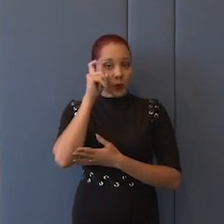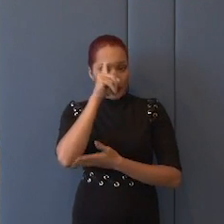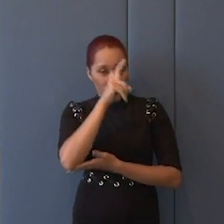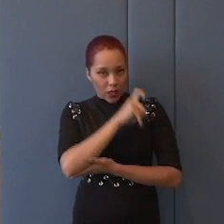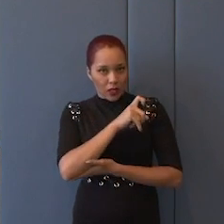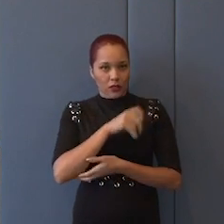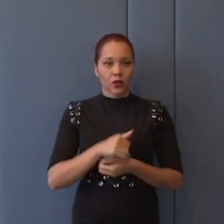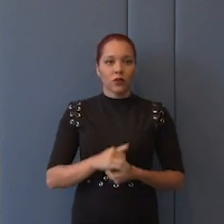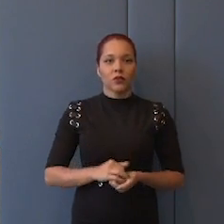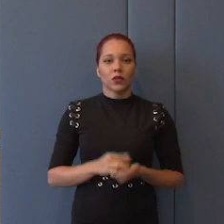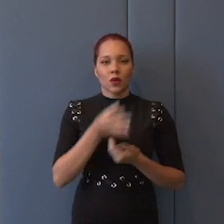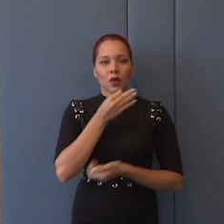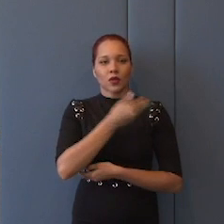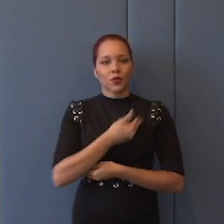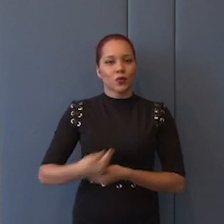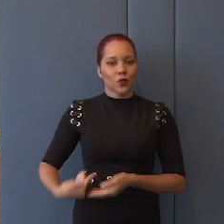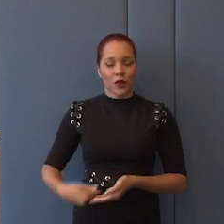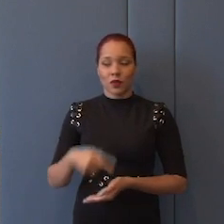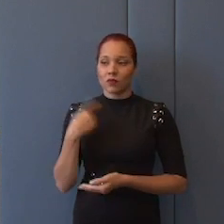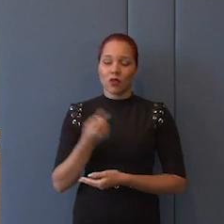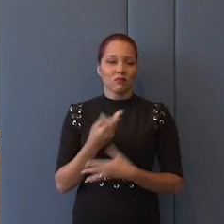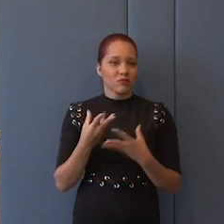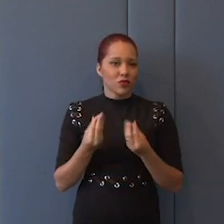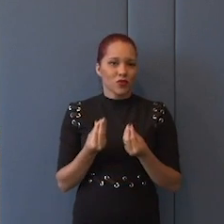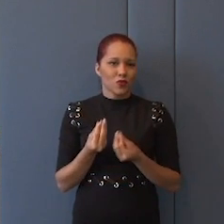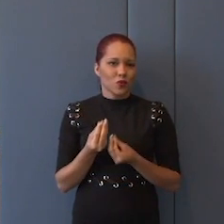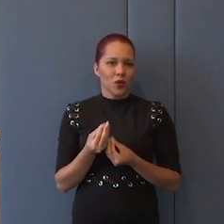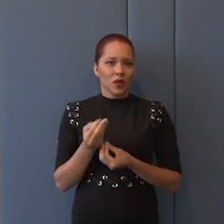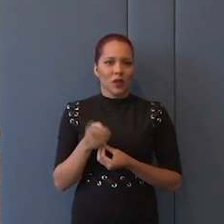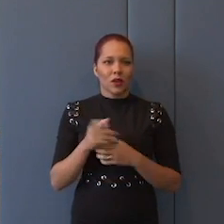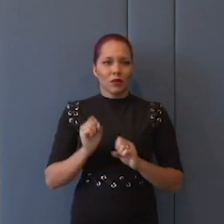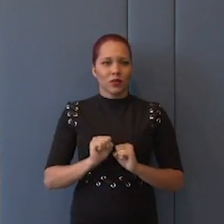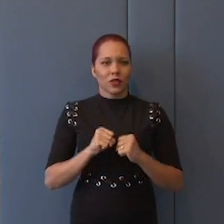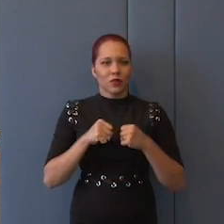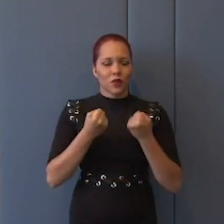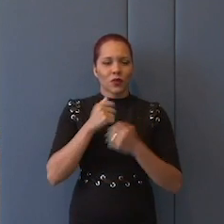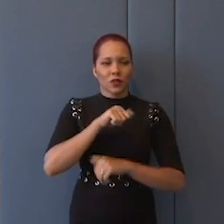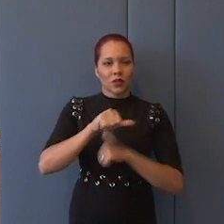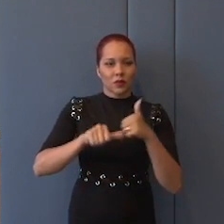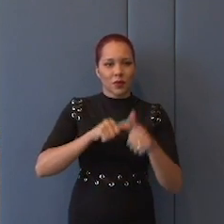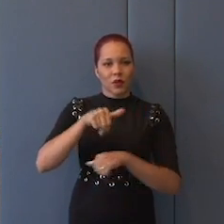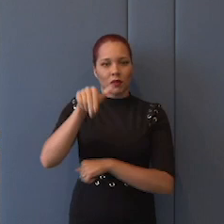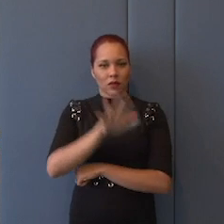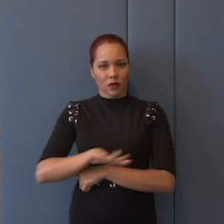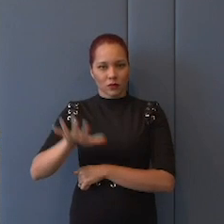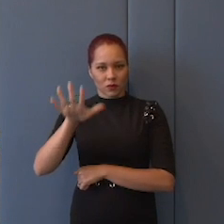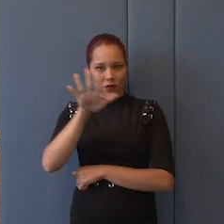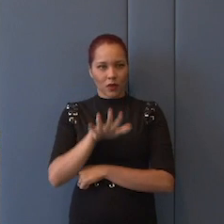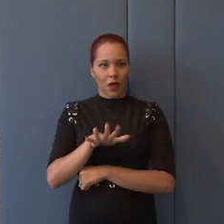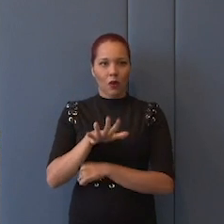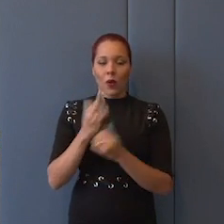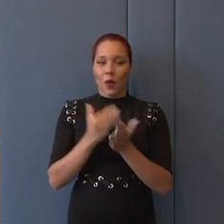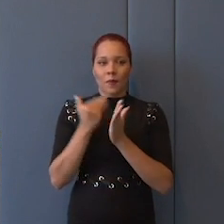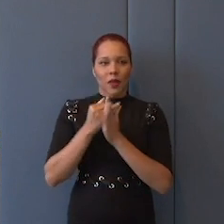E eu acho que o nosso governo é muito isso, é um esforço de... uma transformação nacional muito